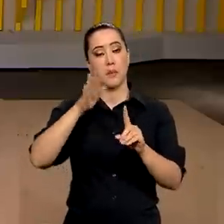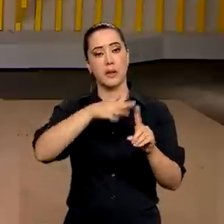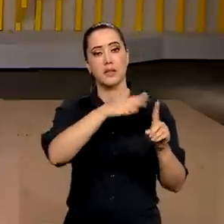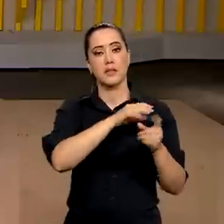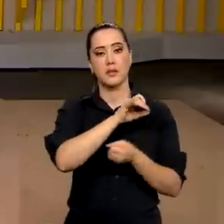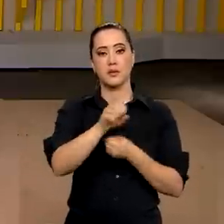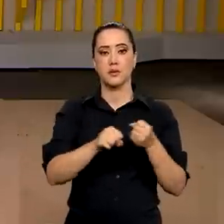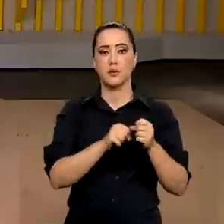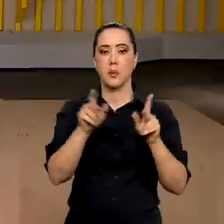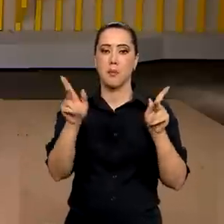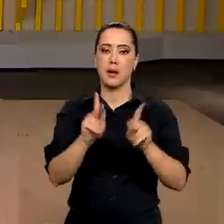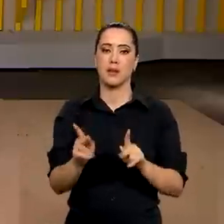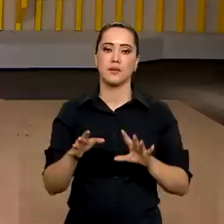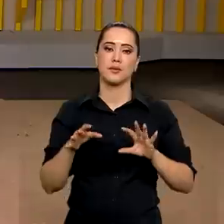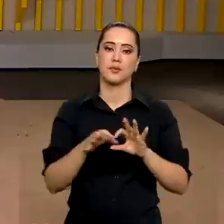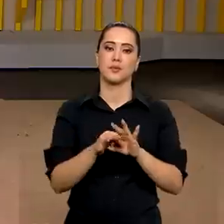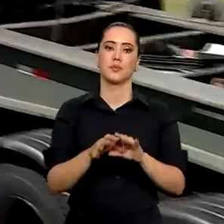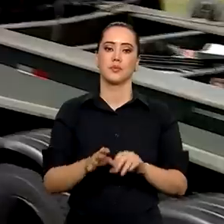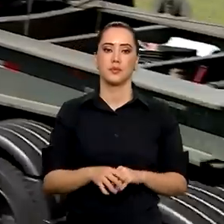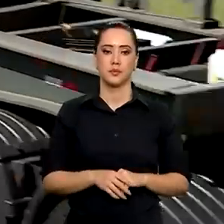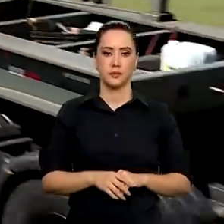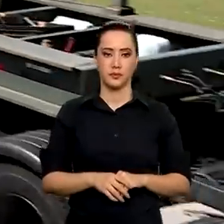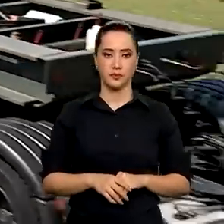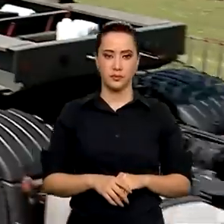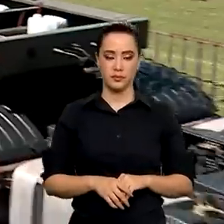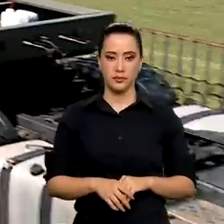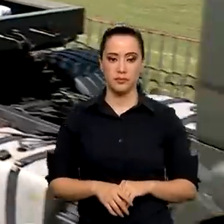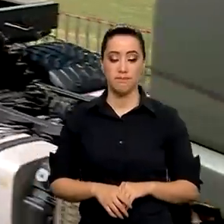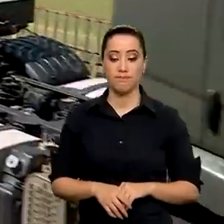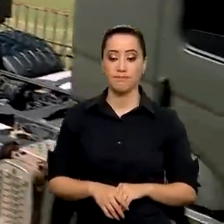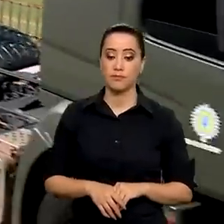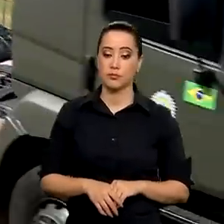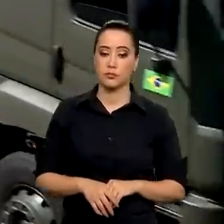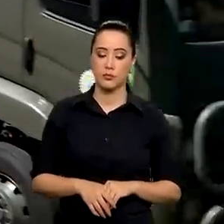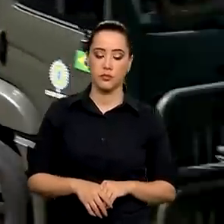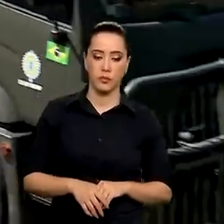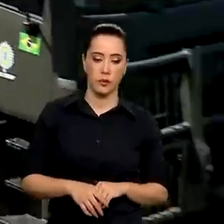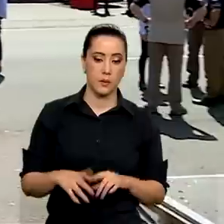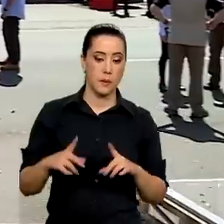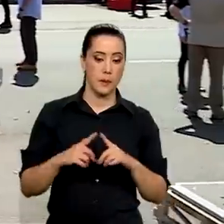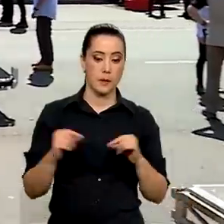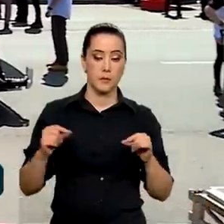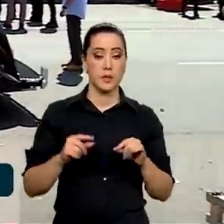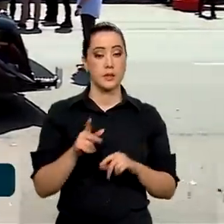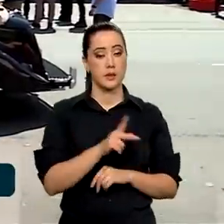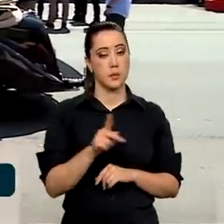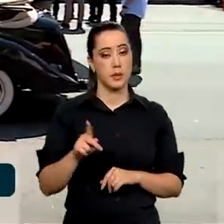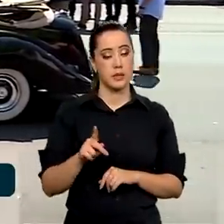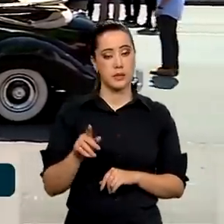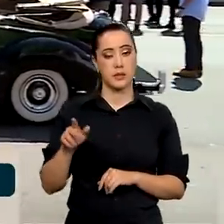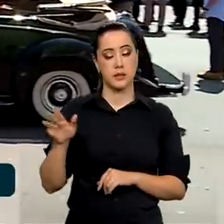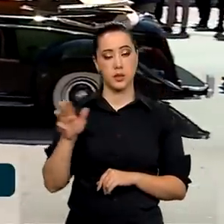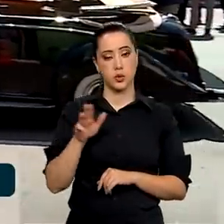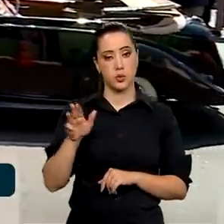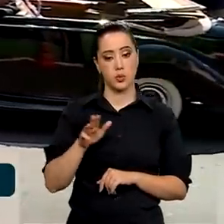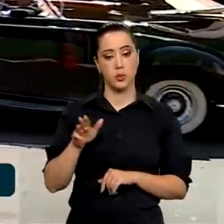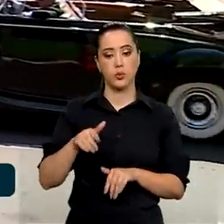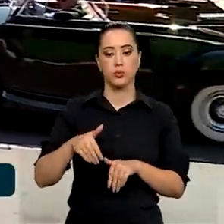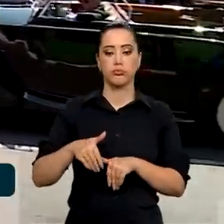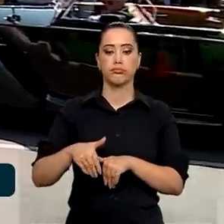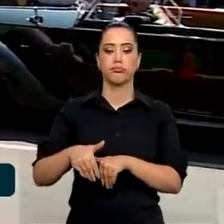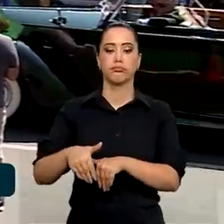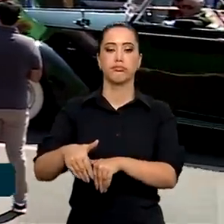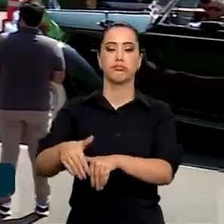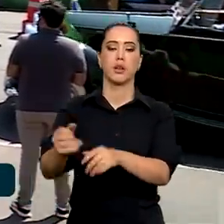manutenção da paz e união. Em Brasília, onde o presidente Lula desfilará no Rolls Royce Presidencial, os